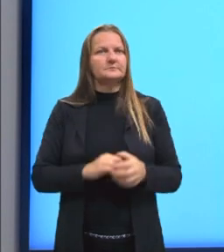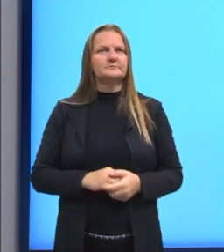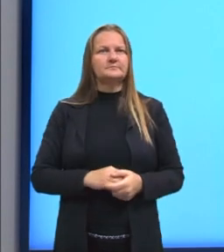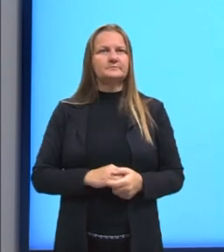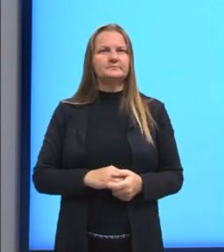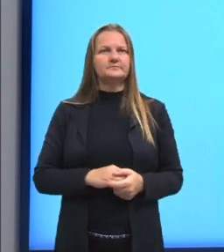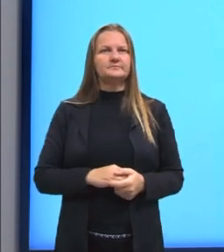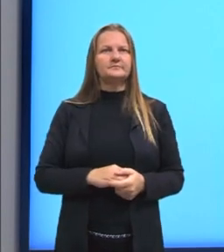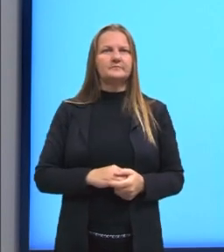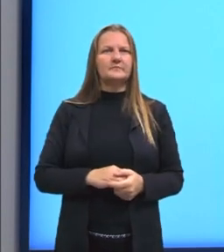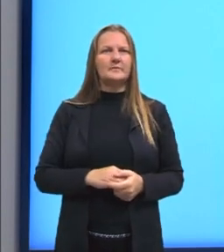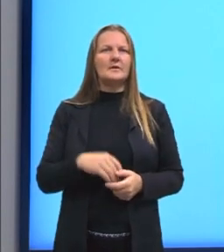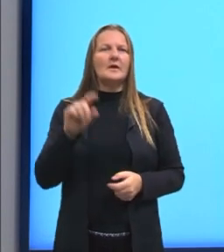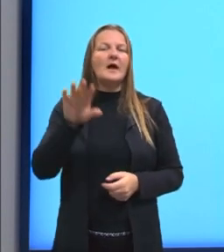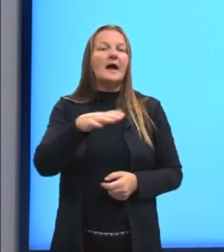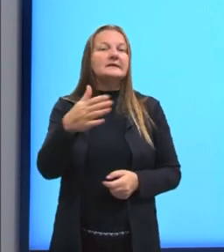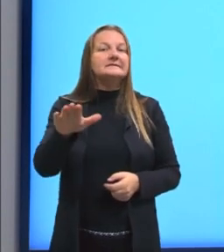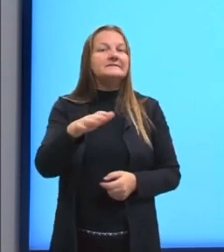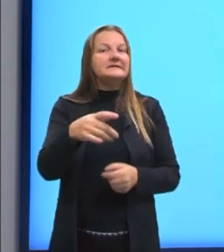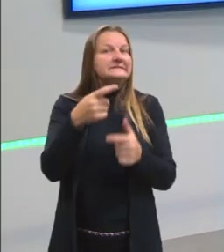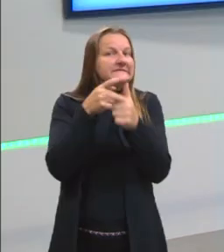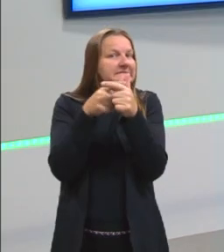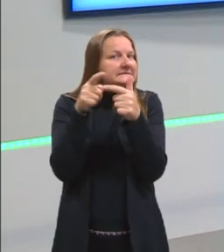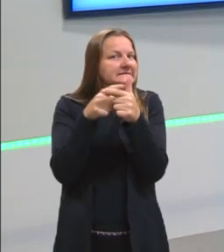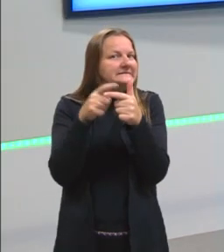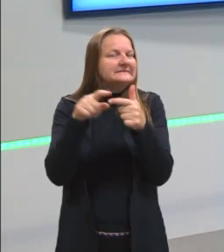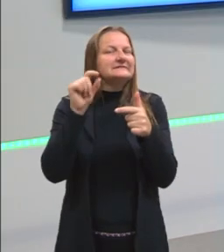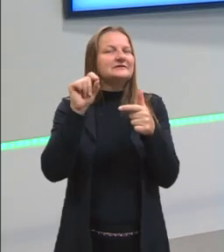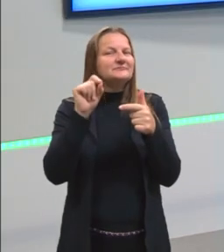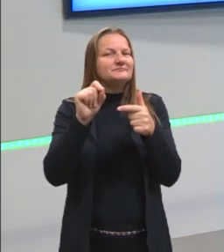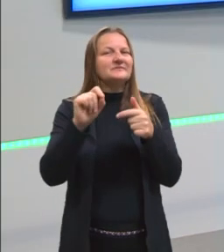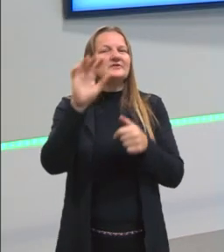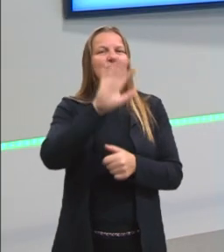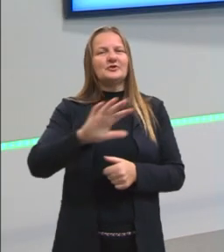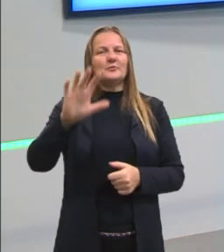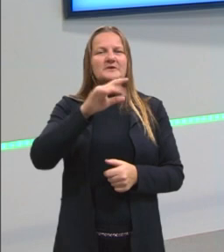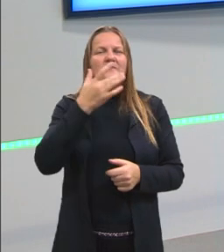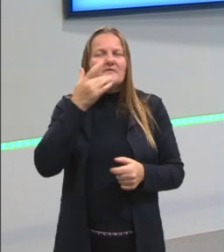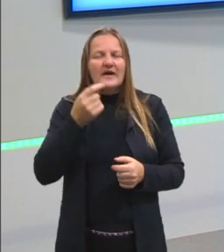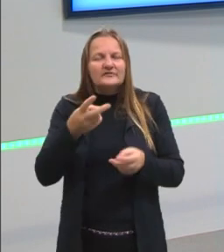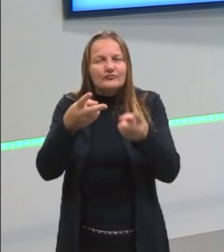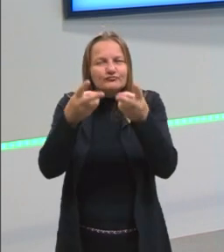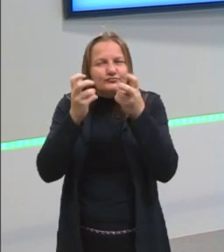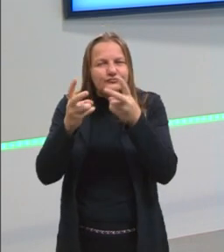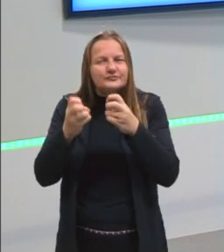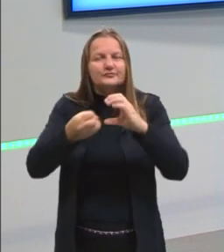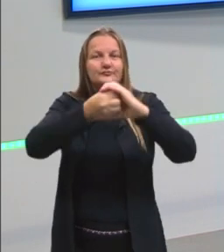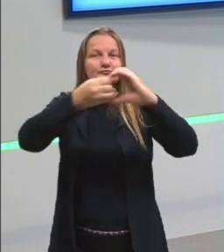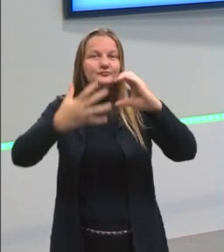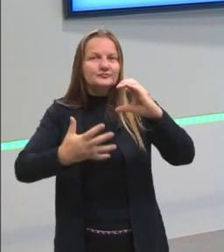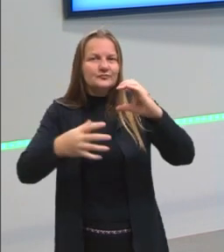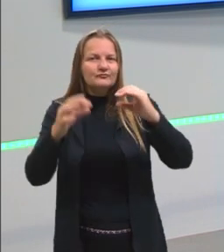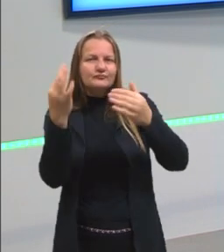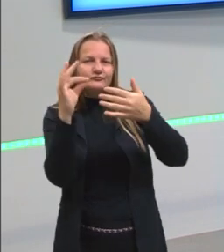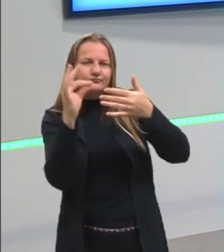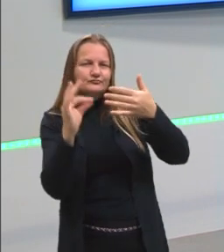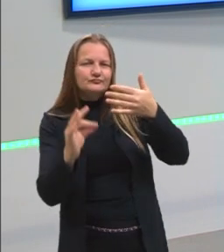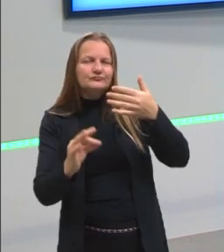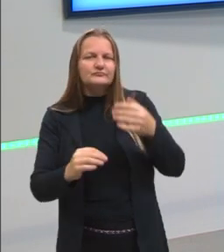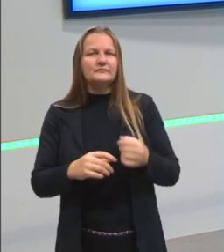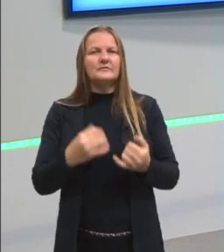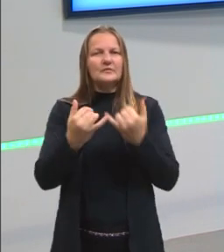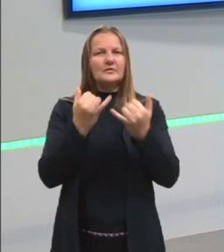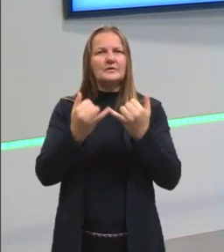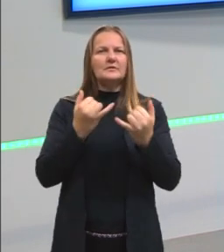Só que acontece um problema. Geralmente é fácil da gente classificar. A vai olhar ali uma expressão, por exemplo.